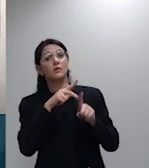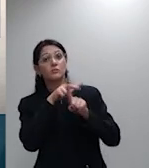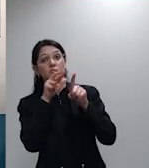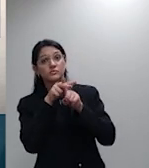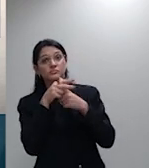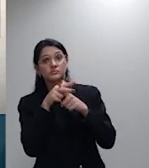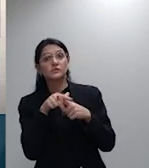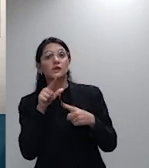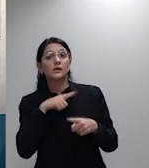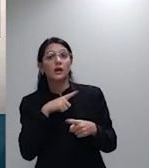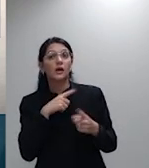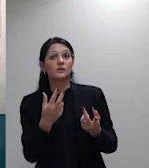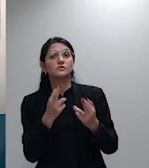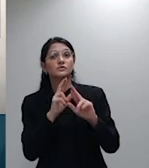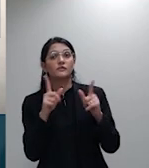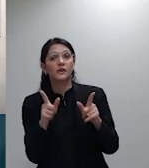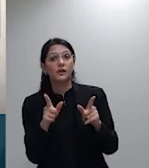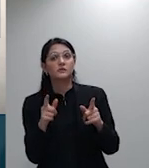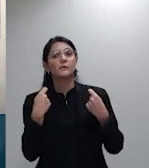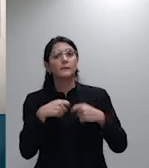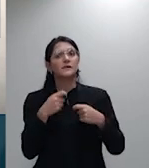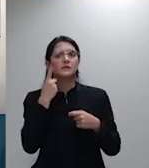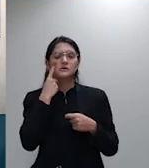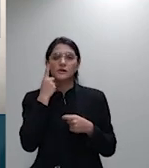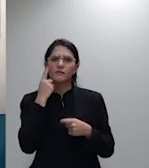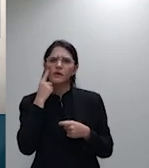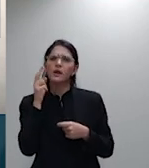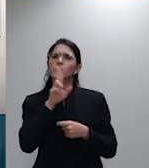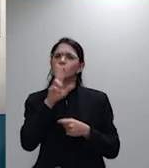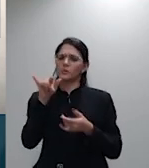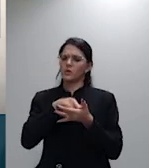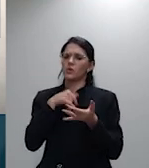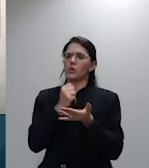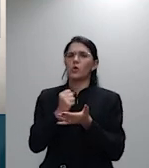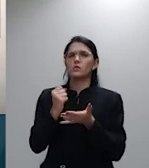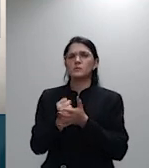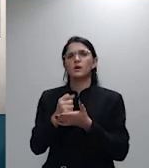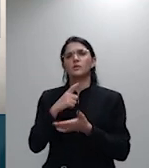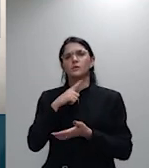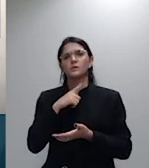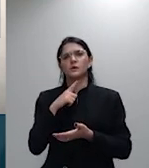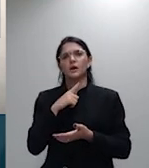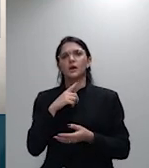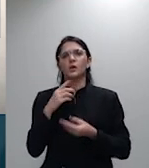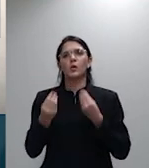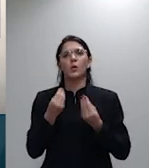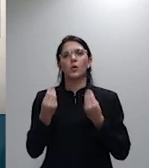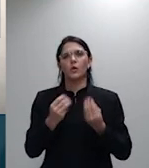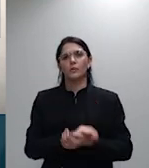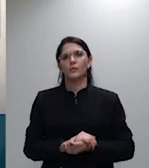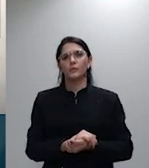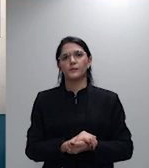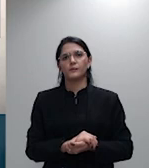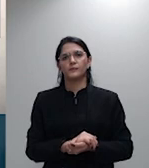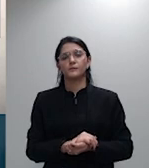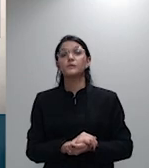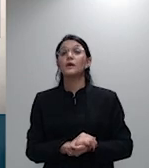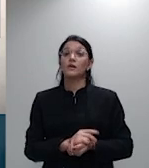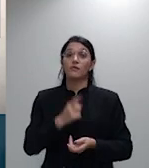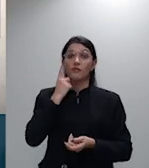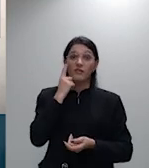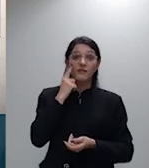contestação da assinatura do contrato, por diversamente da hipótese em que se contesta a veracidade do próprio documento, do